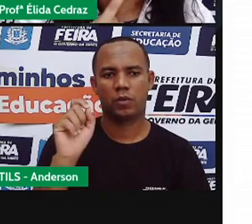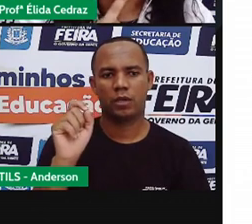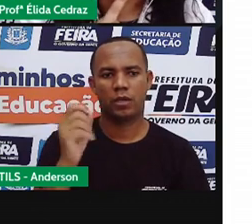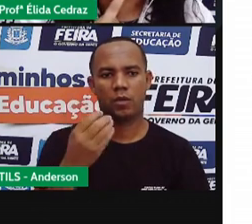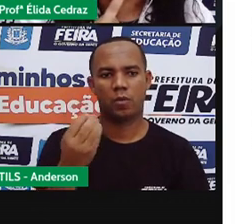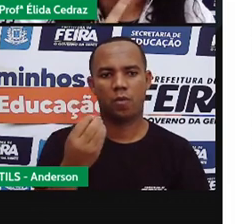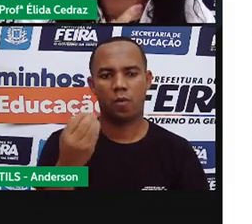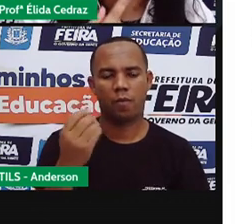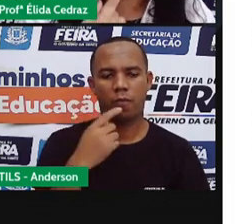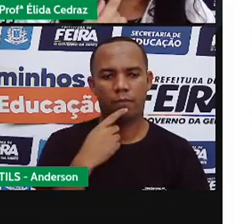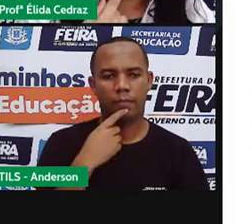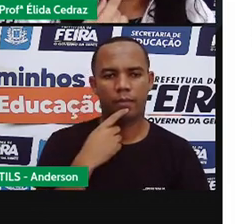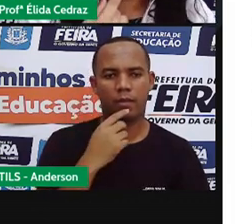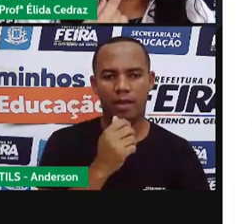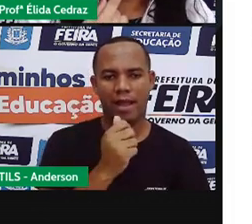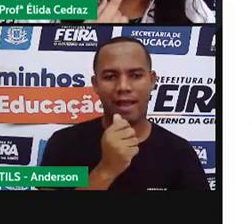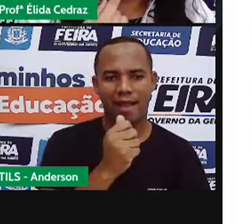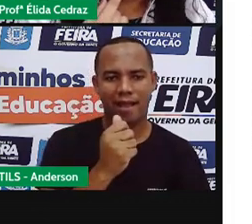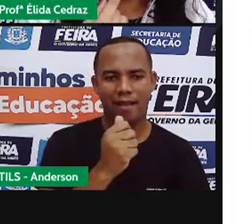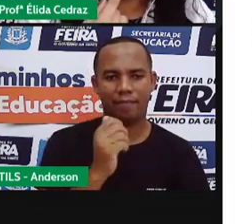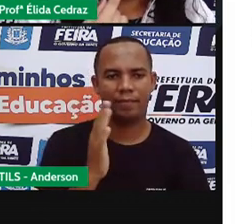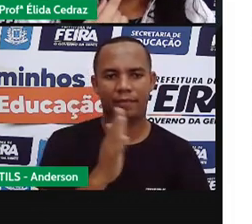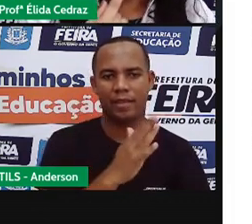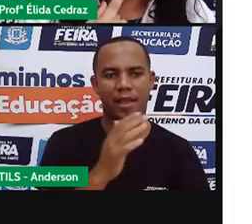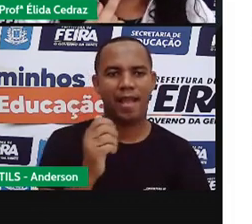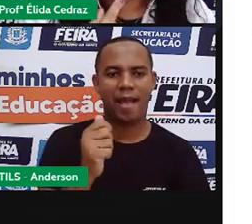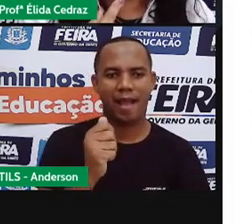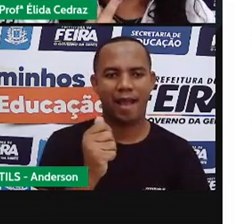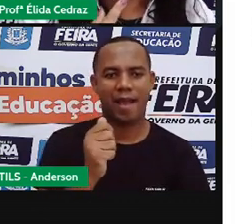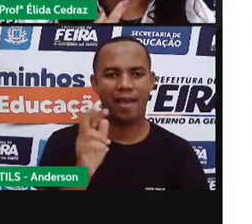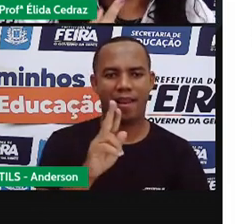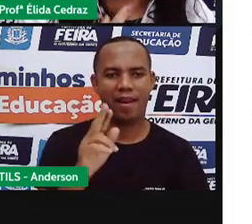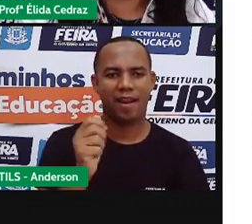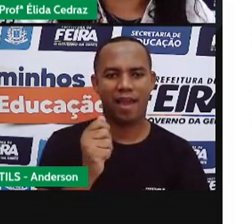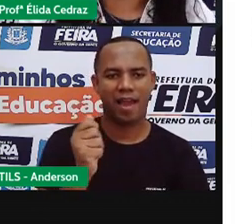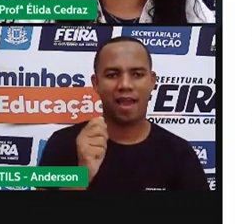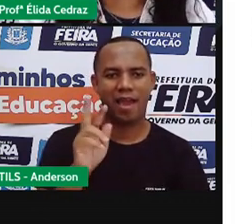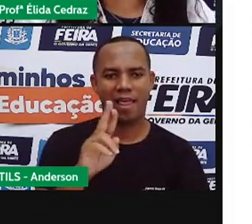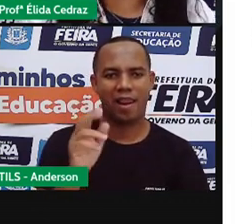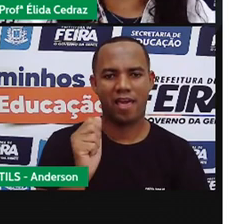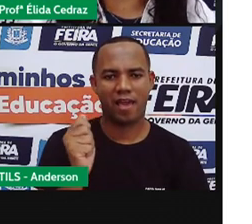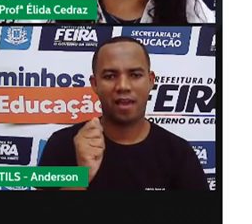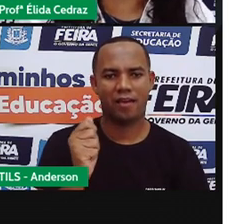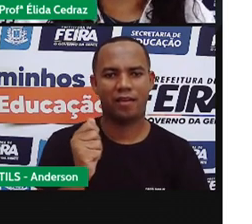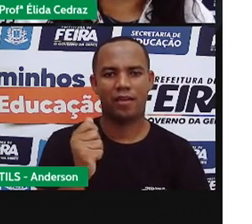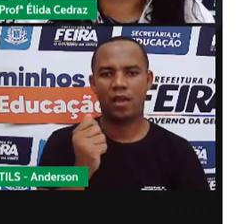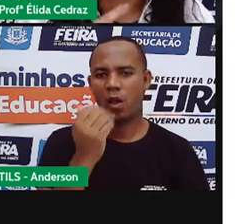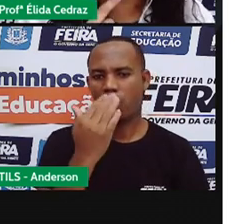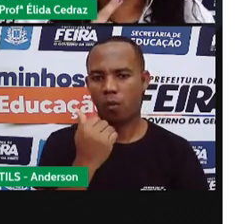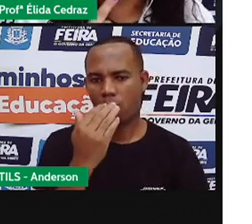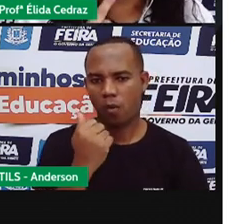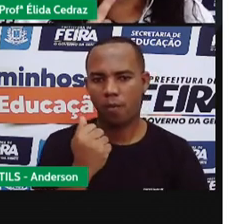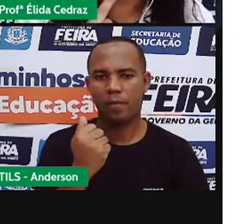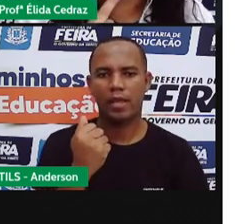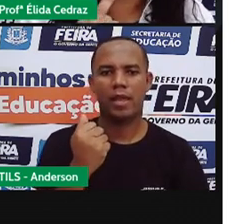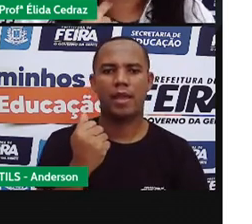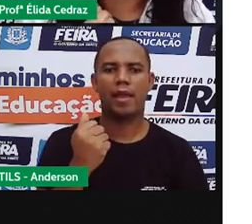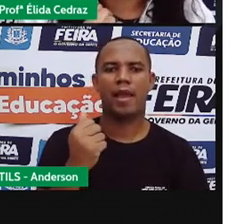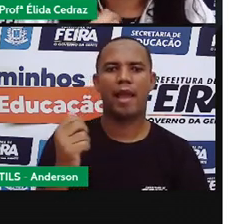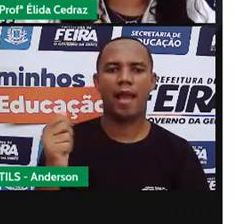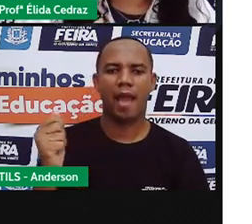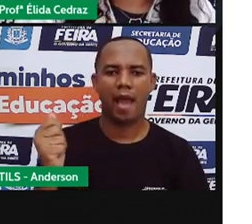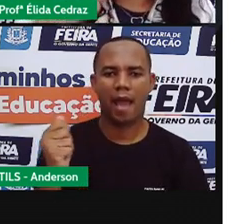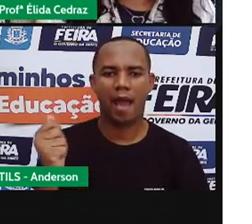arara percebeu? A arara come a mora.